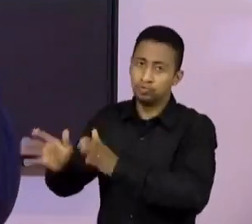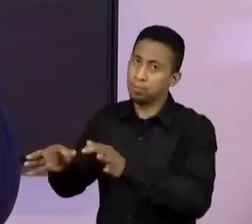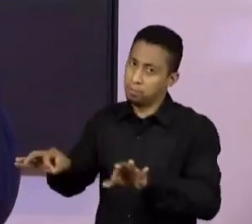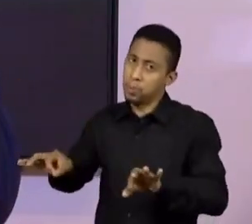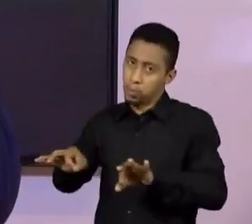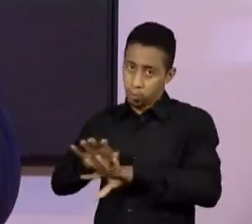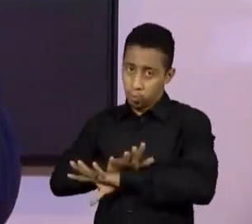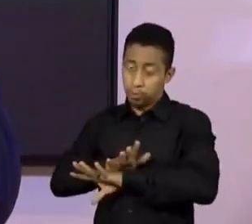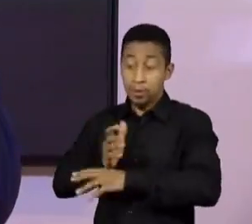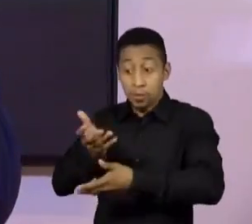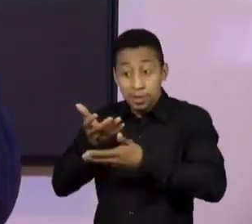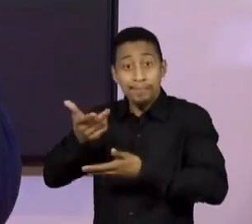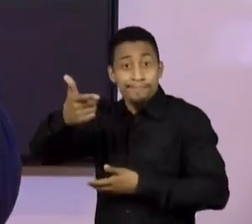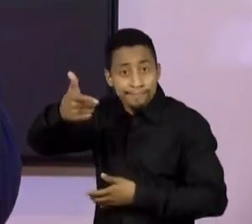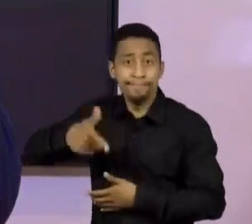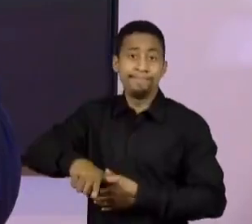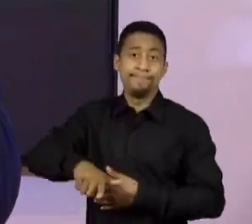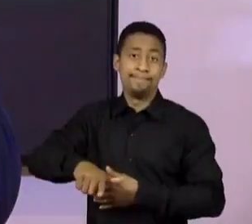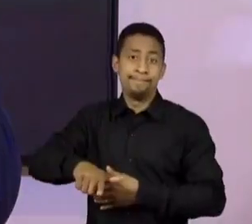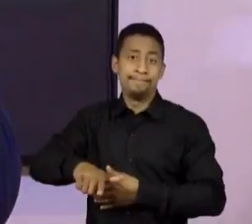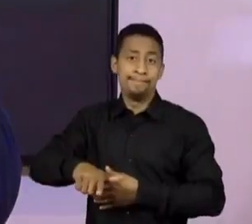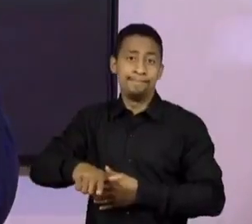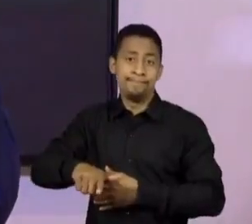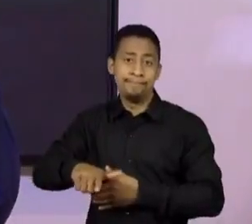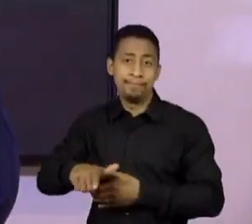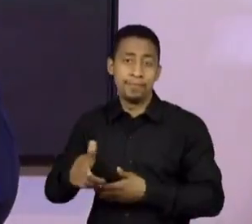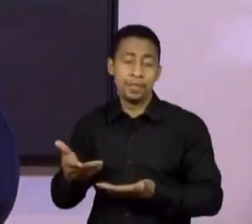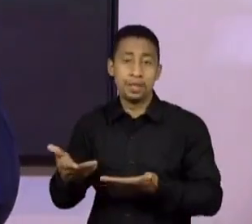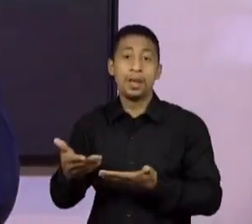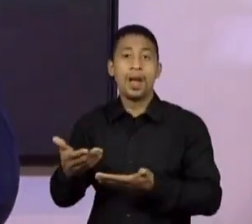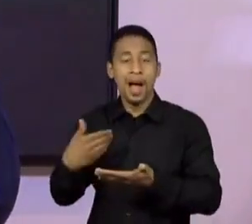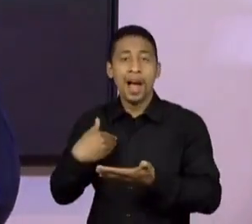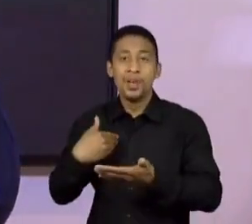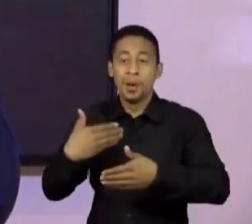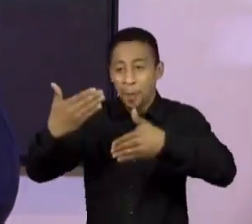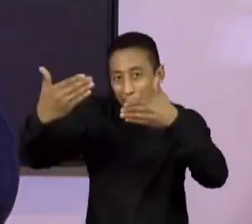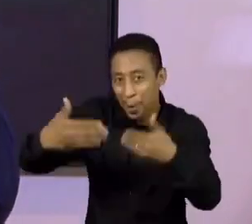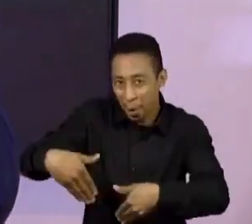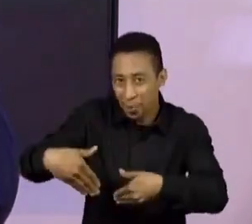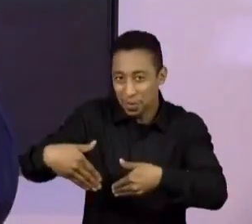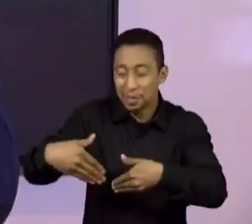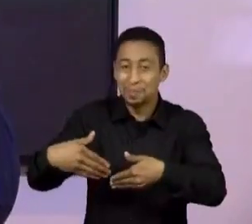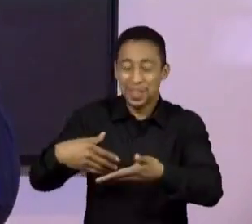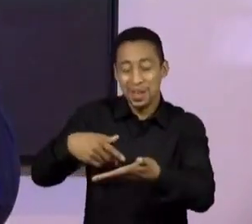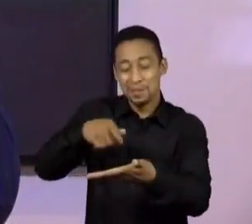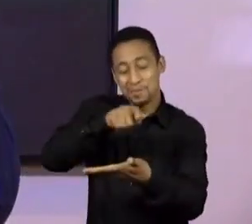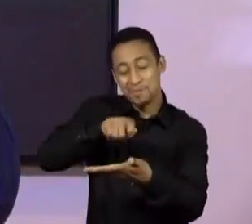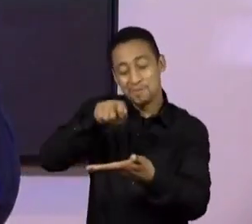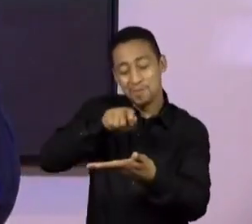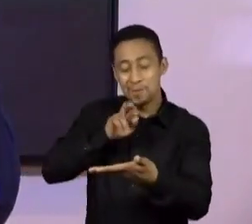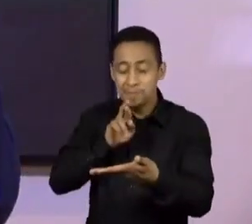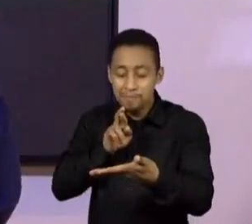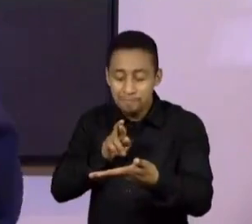fiz vestibular, me submeti,